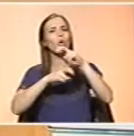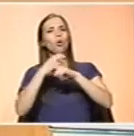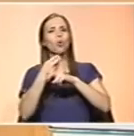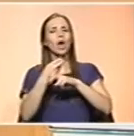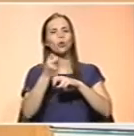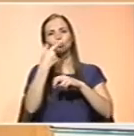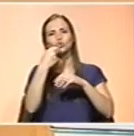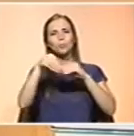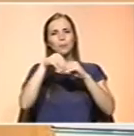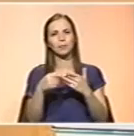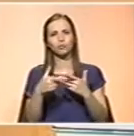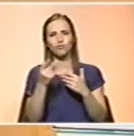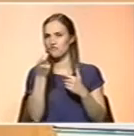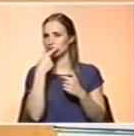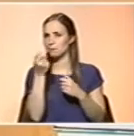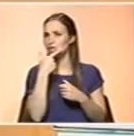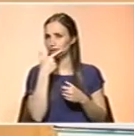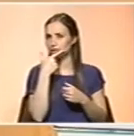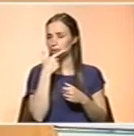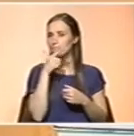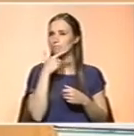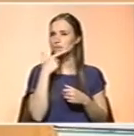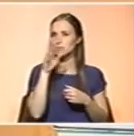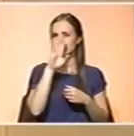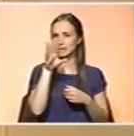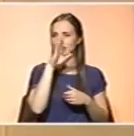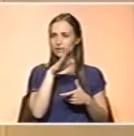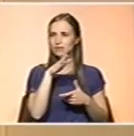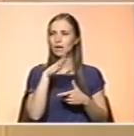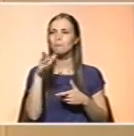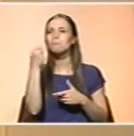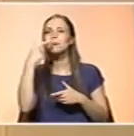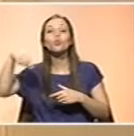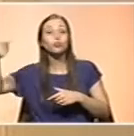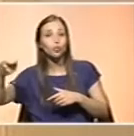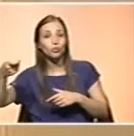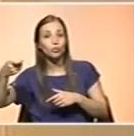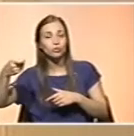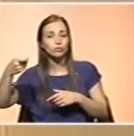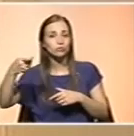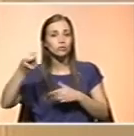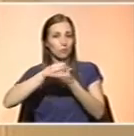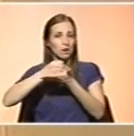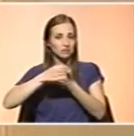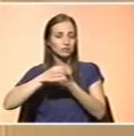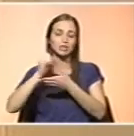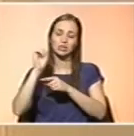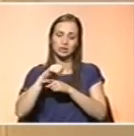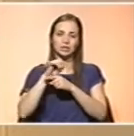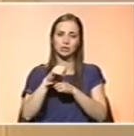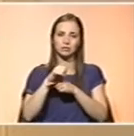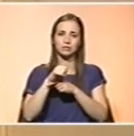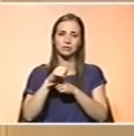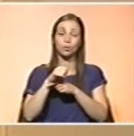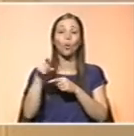e vitaminas, se estão a tomar outro tipo de medicamento? Sim, claramente. sempre preciso... Outro tipo, não.